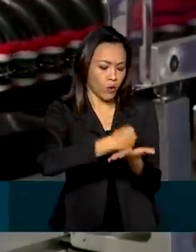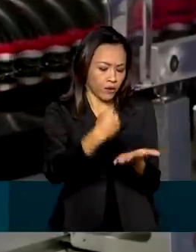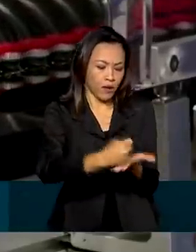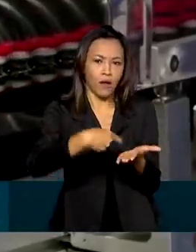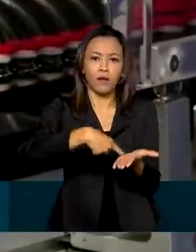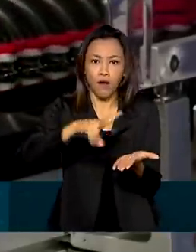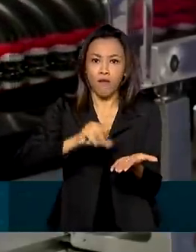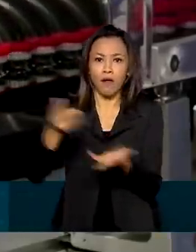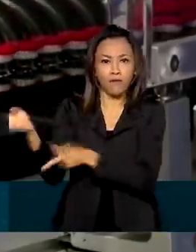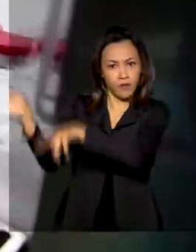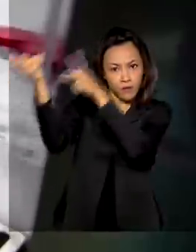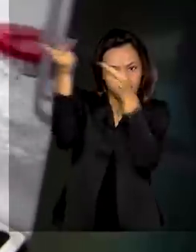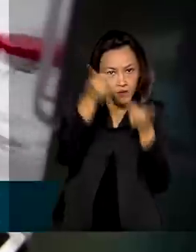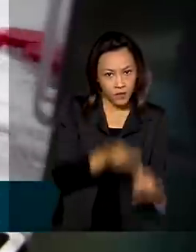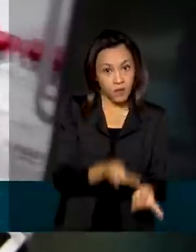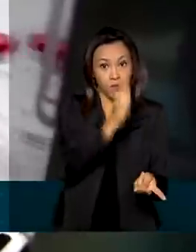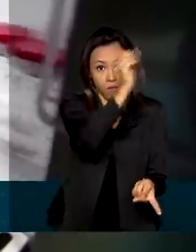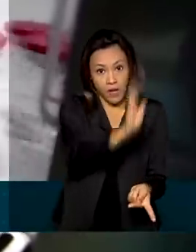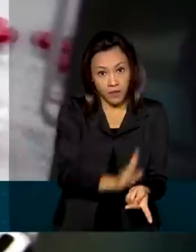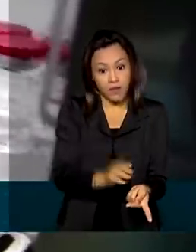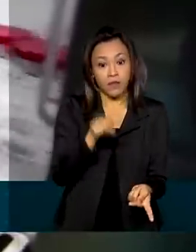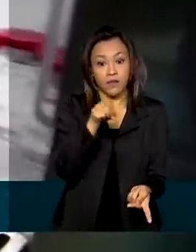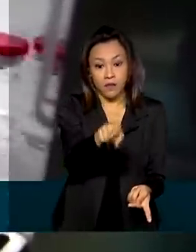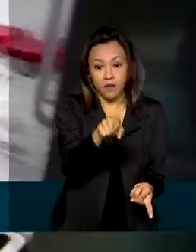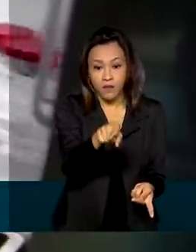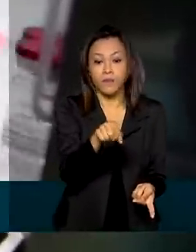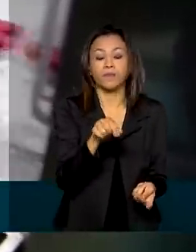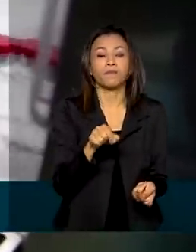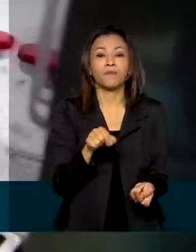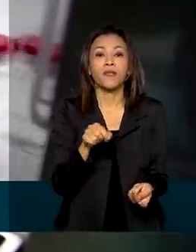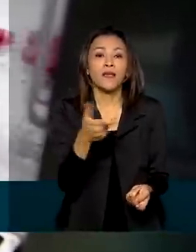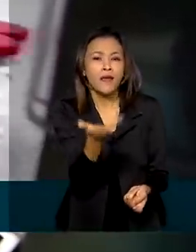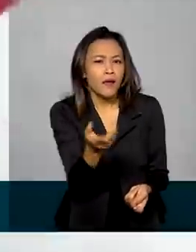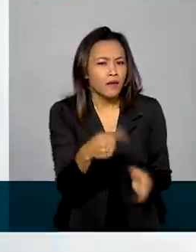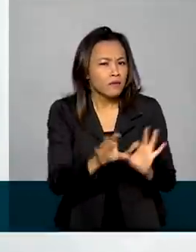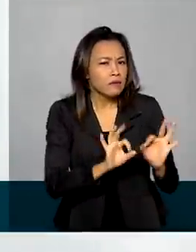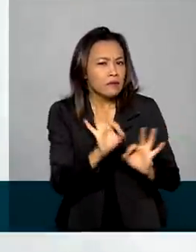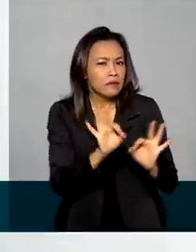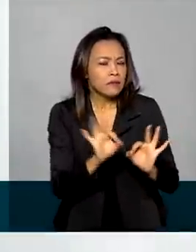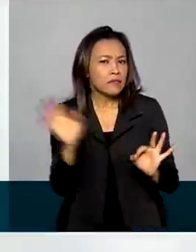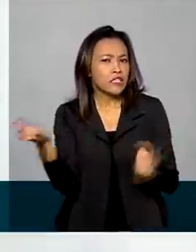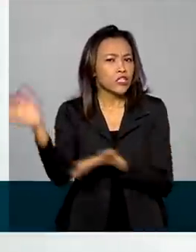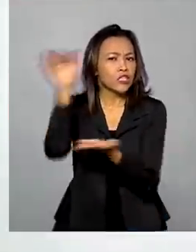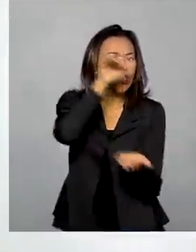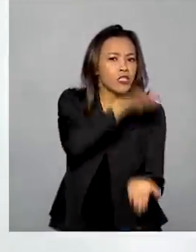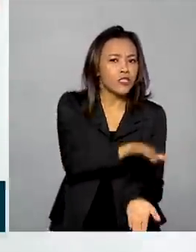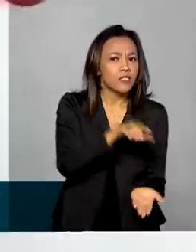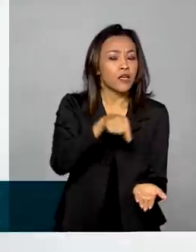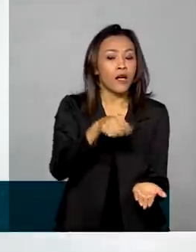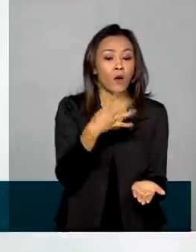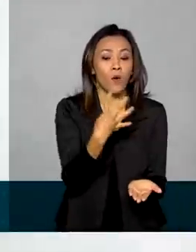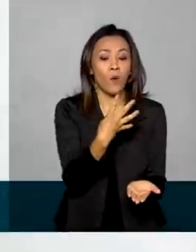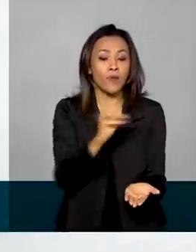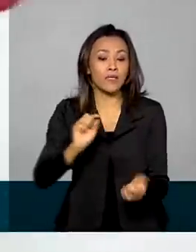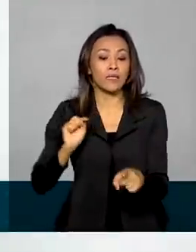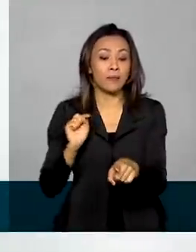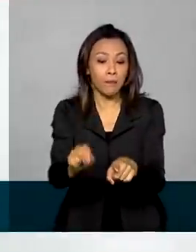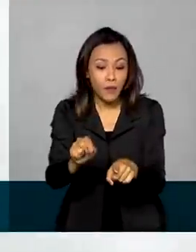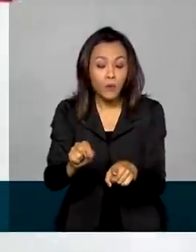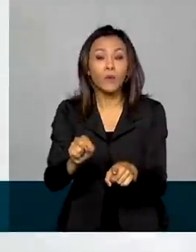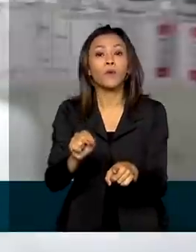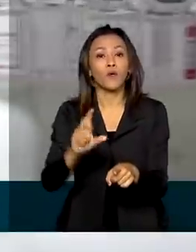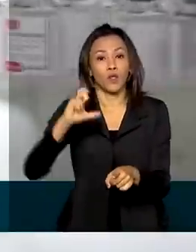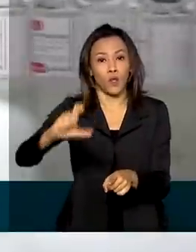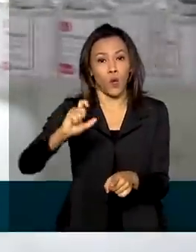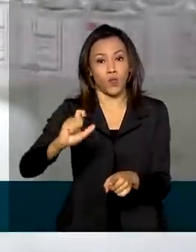importadas da Rússia pelo Laboratório Brasileiro União Química. A previsão é de chegarem 400 mil doses até o fim de